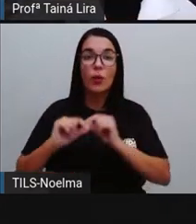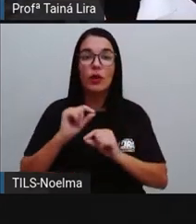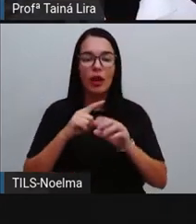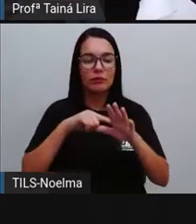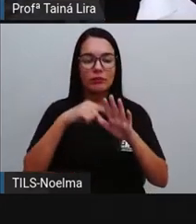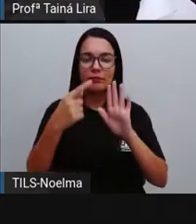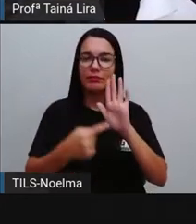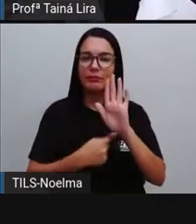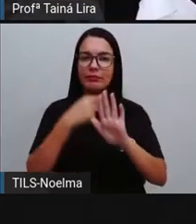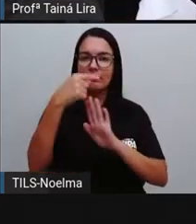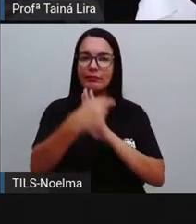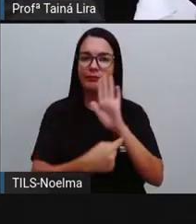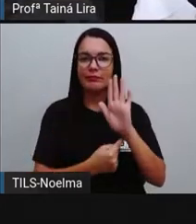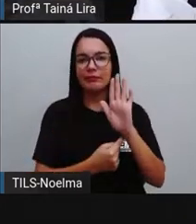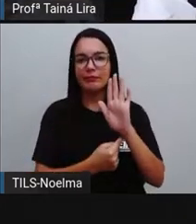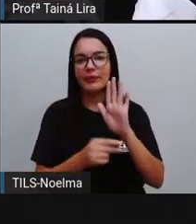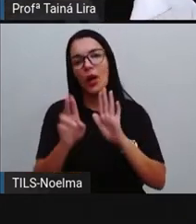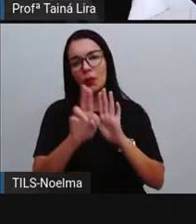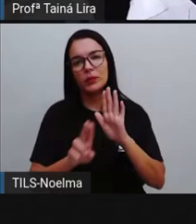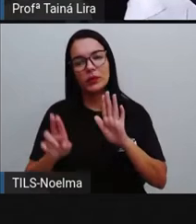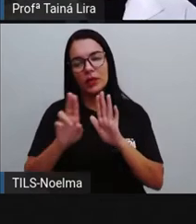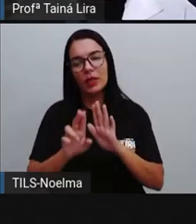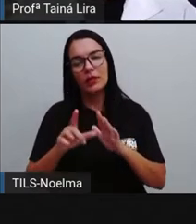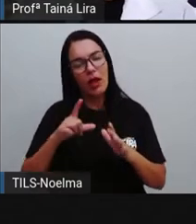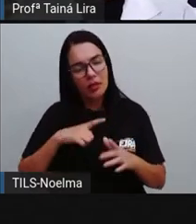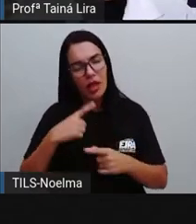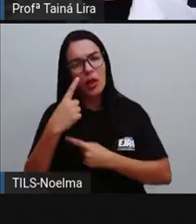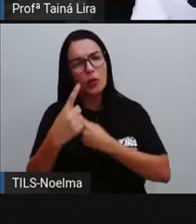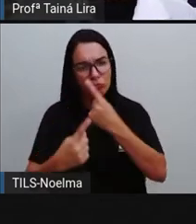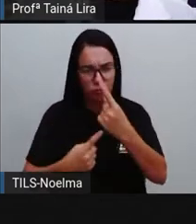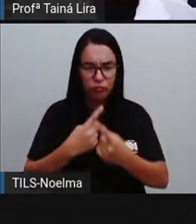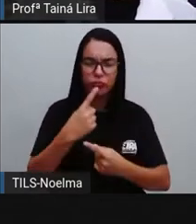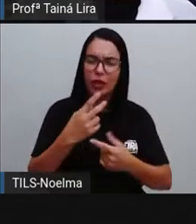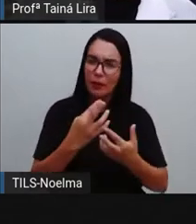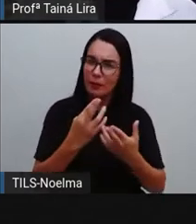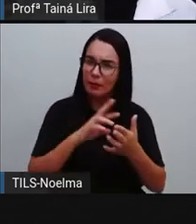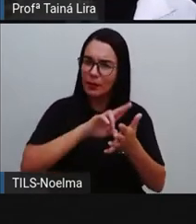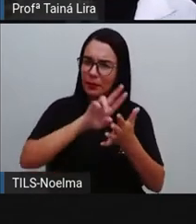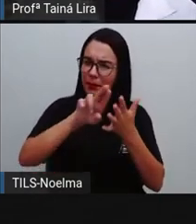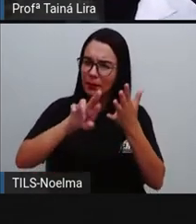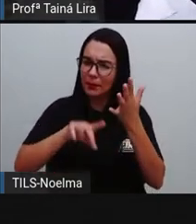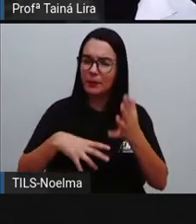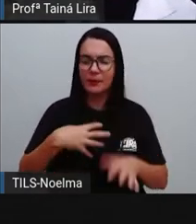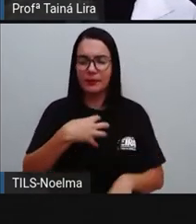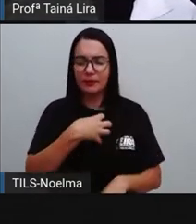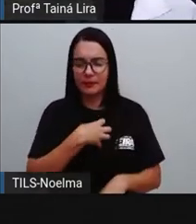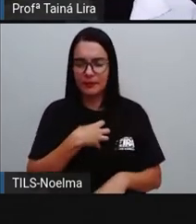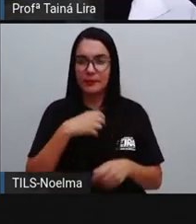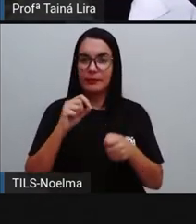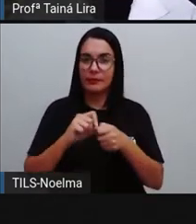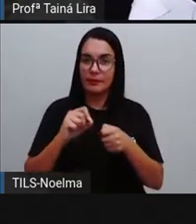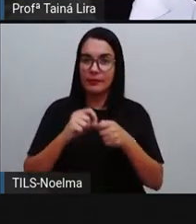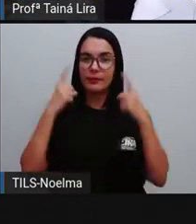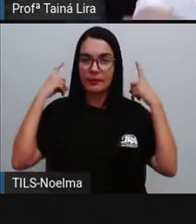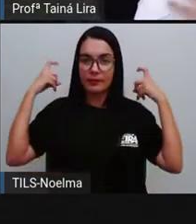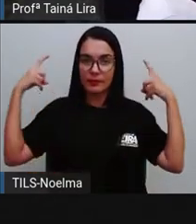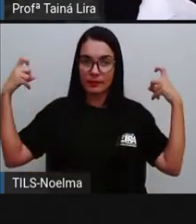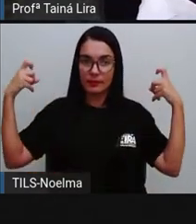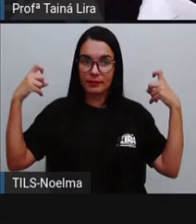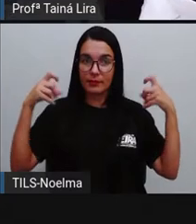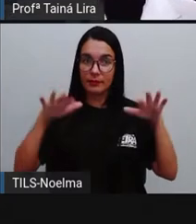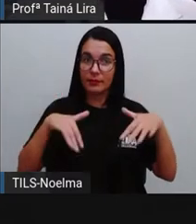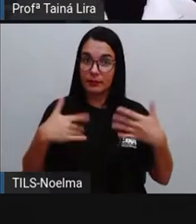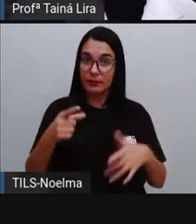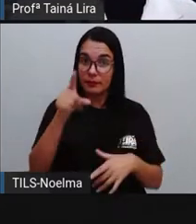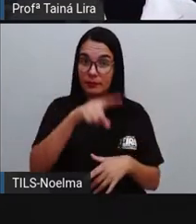minhas mãos, tá? Essa é uma das formas. Então, vocês já sabem que o som,